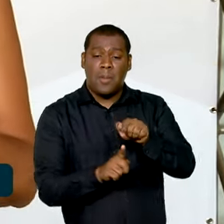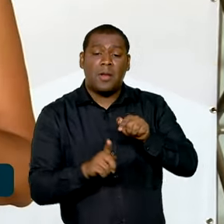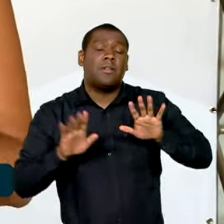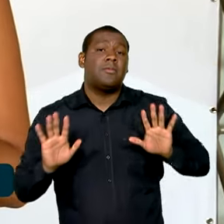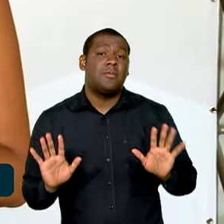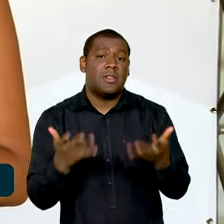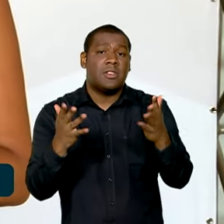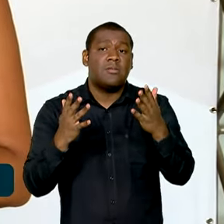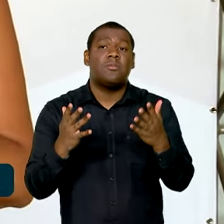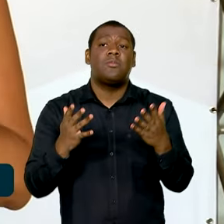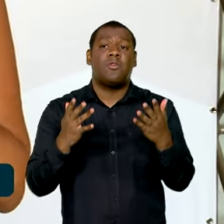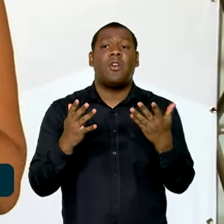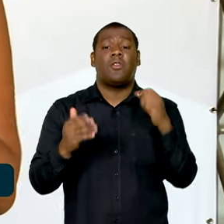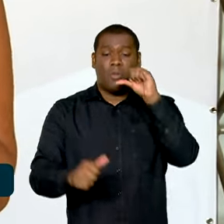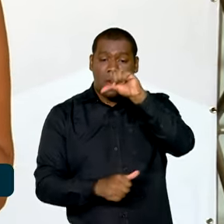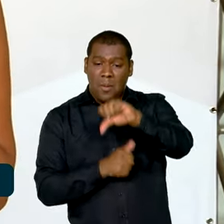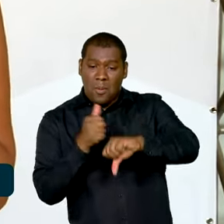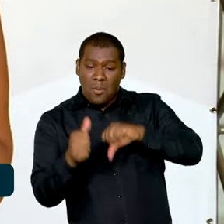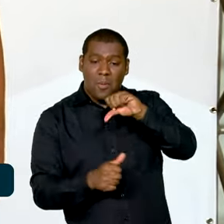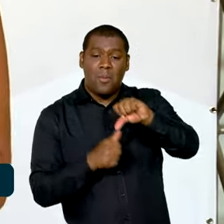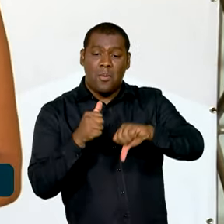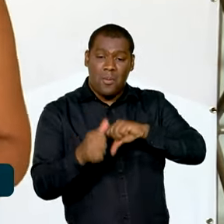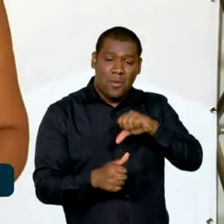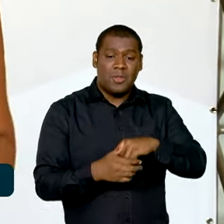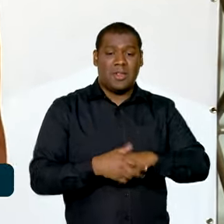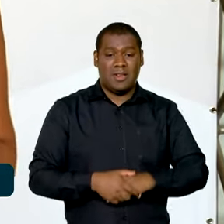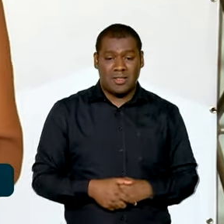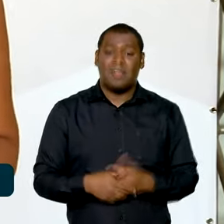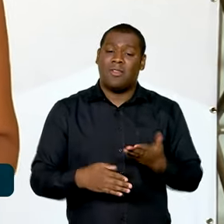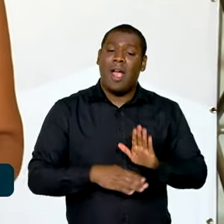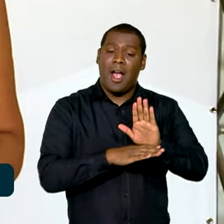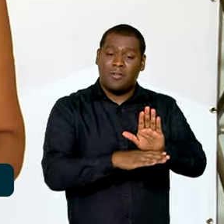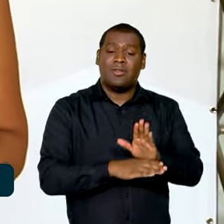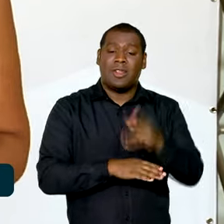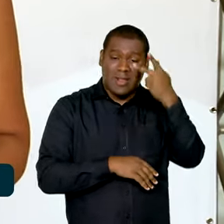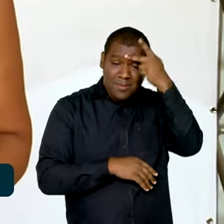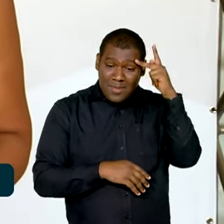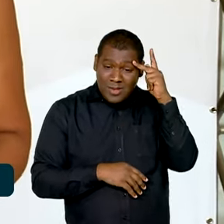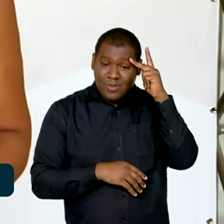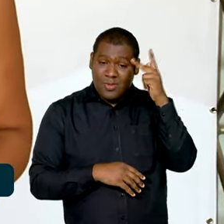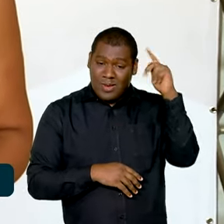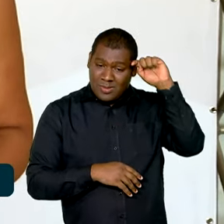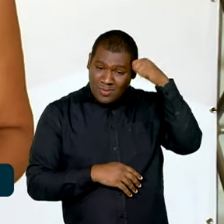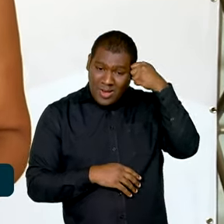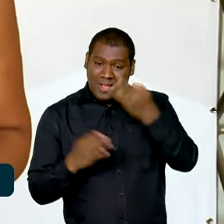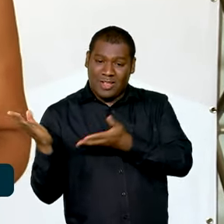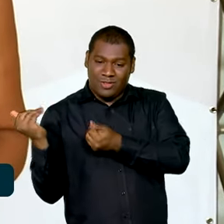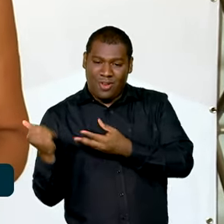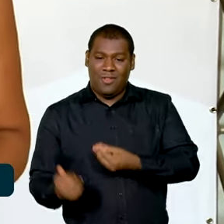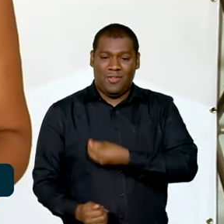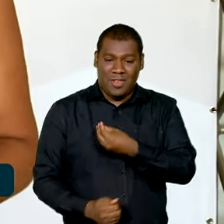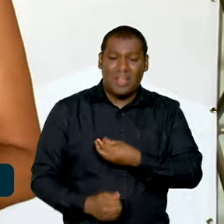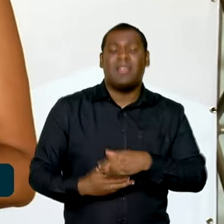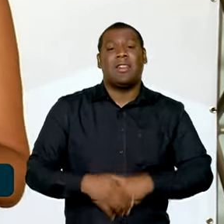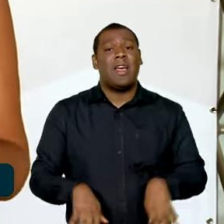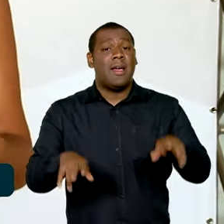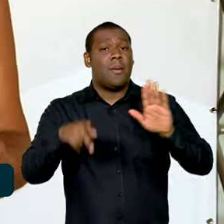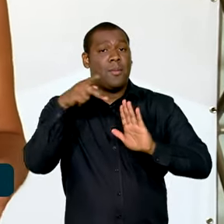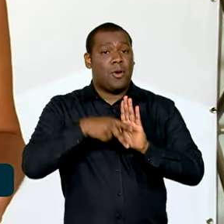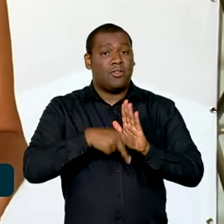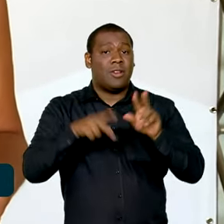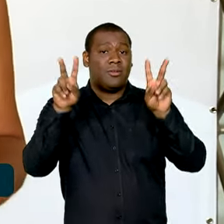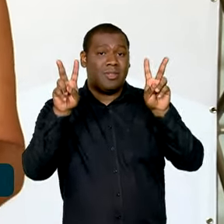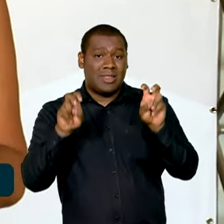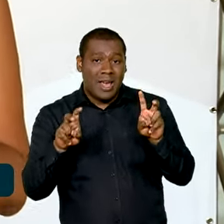mudanças estruturantes e duradouras na vida dessas pessoas. O plano Juventude Negra Viva tem a